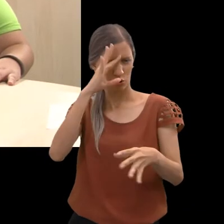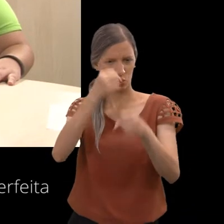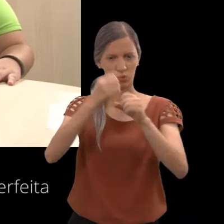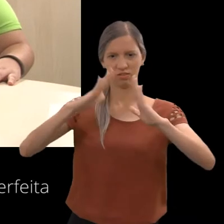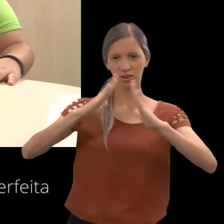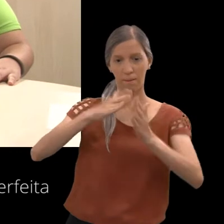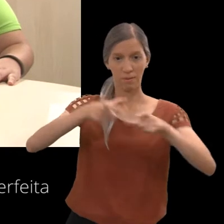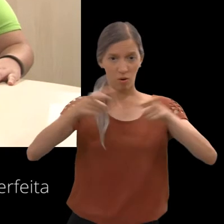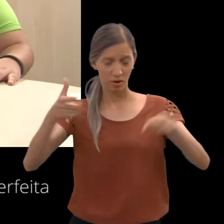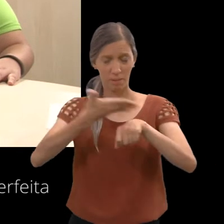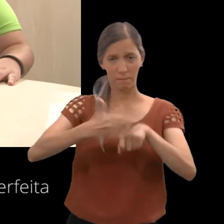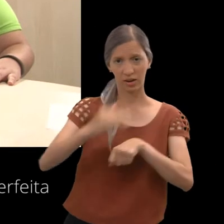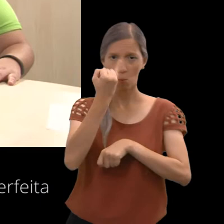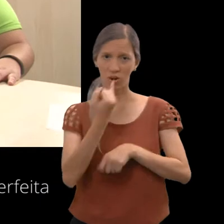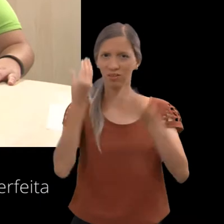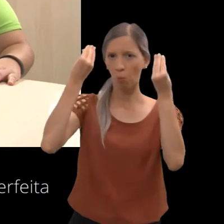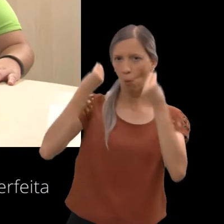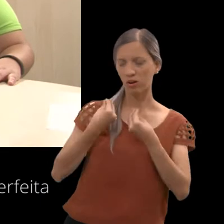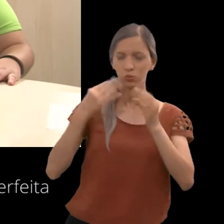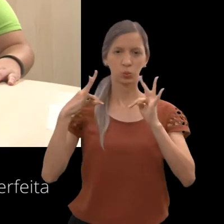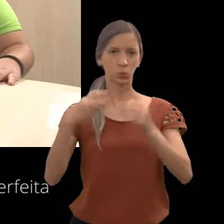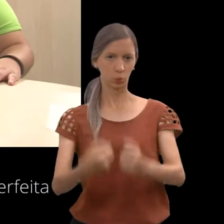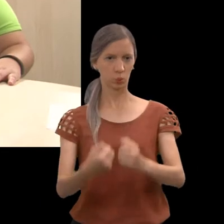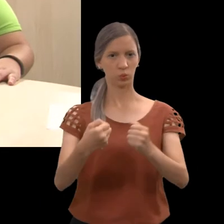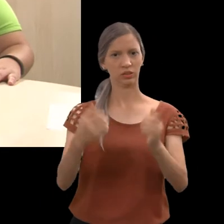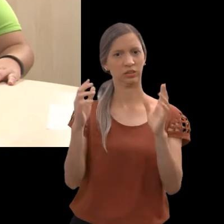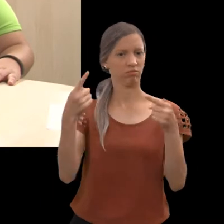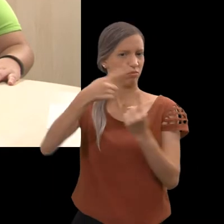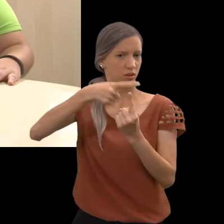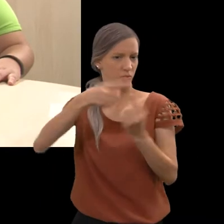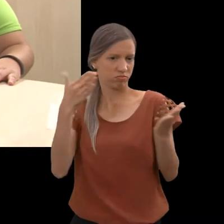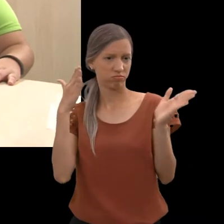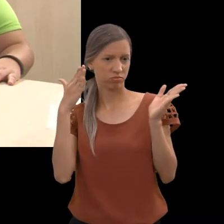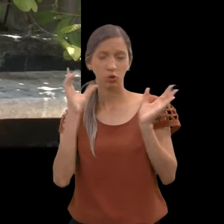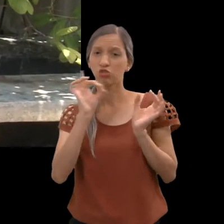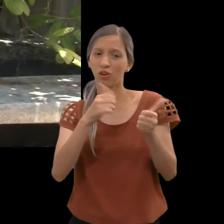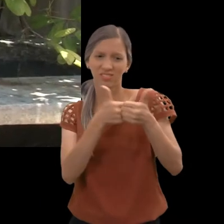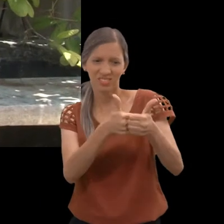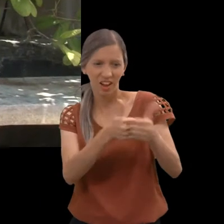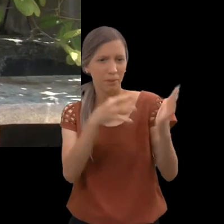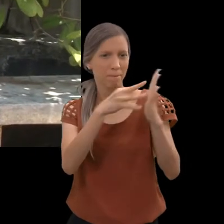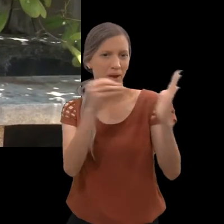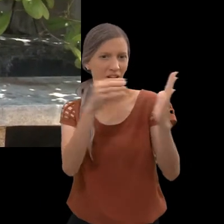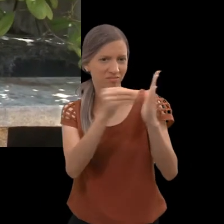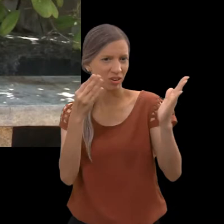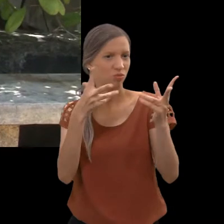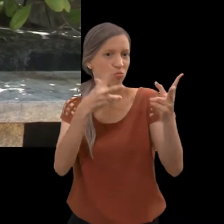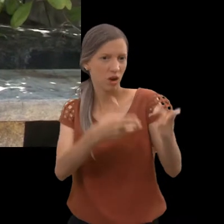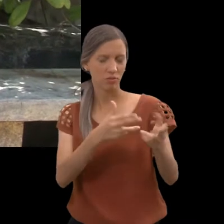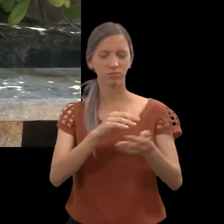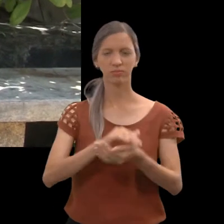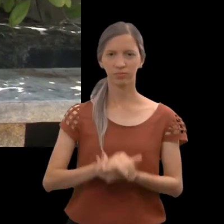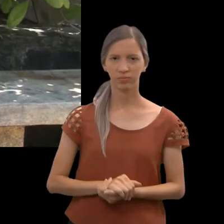maioria brancas, magras, de cabelos lisos, simbolizando que a mulher perfeita é aquela que segue esses padrões. Mais voz e vez